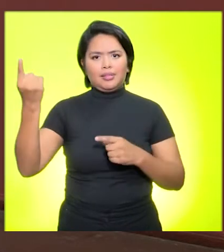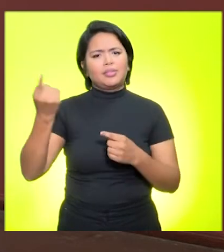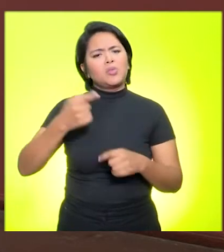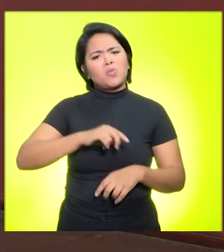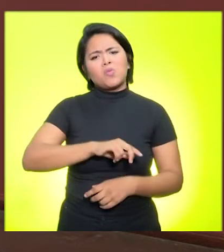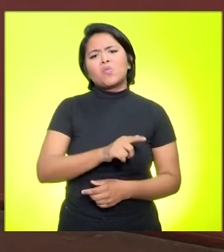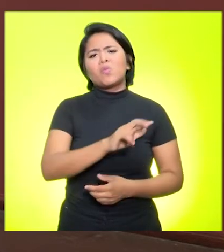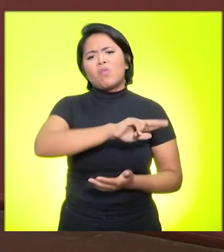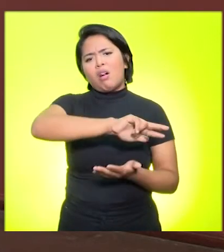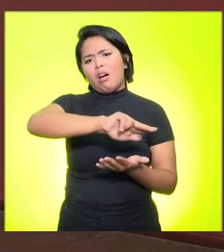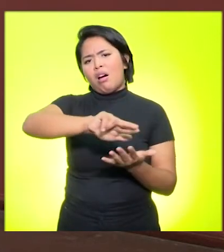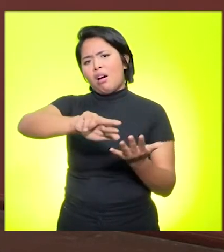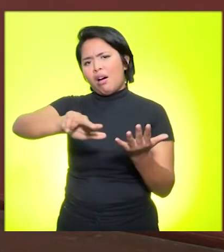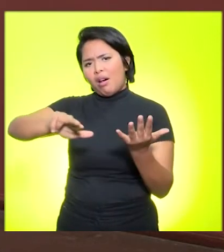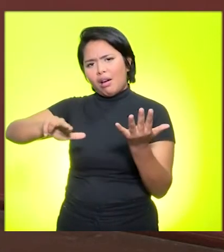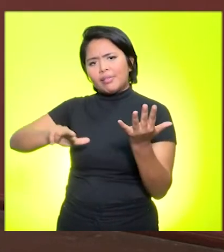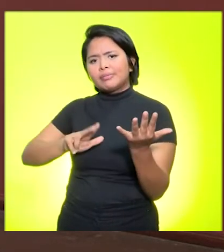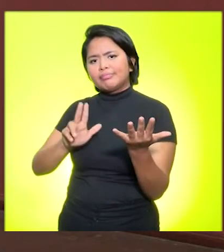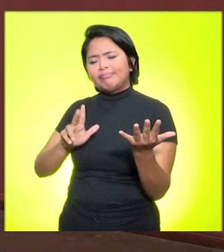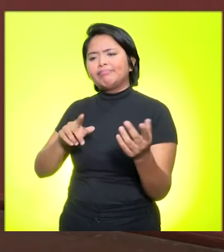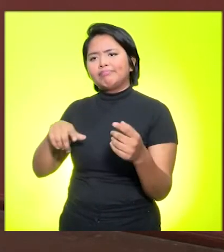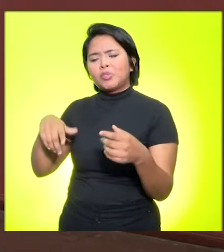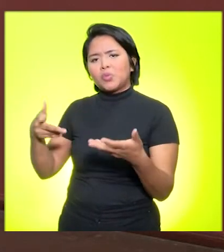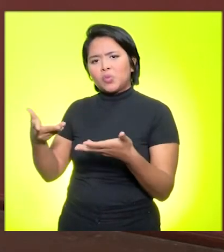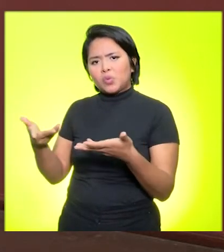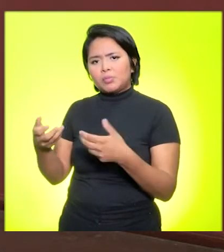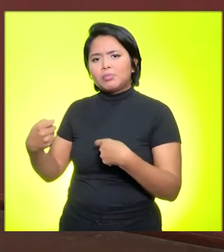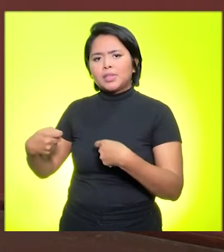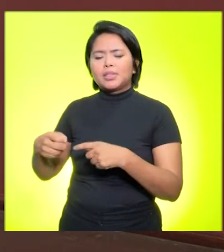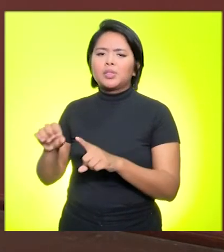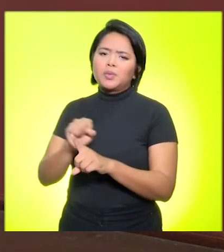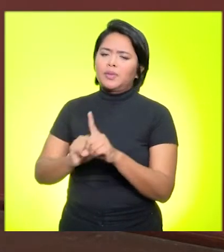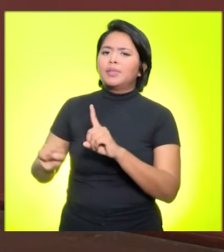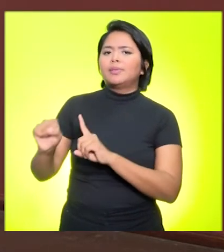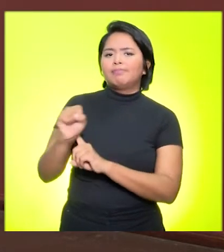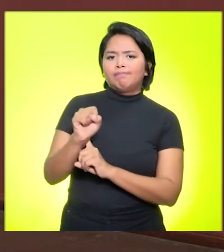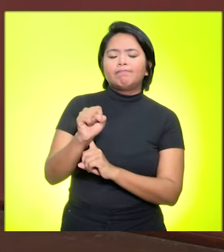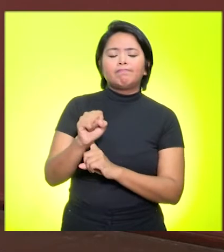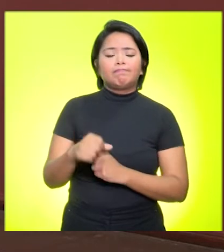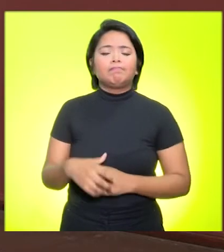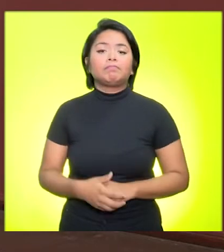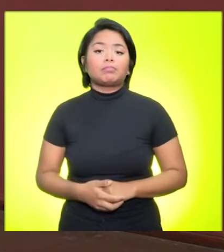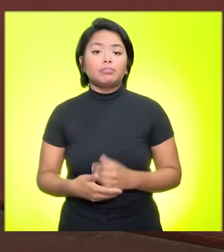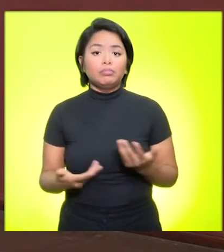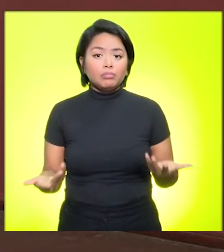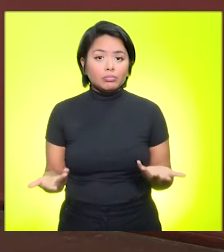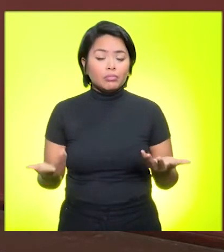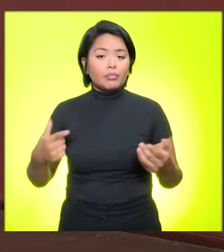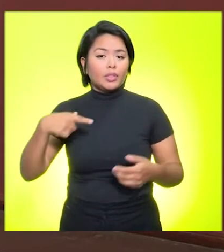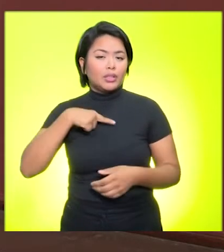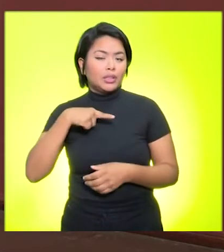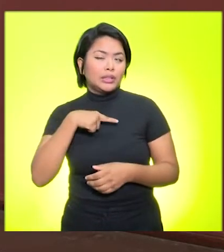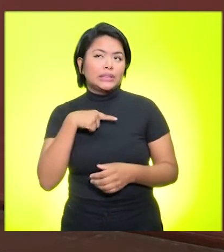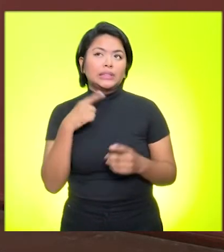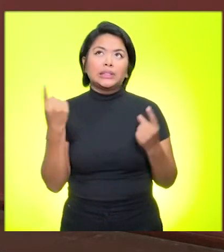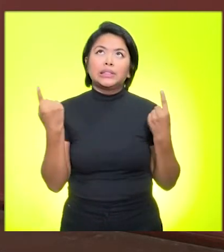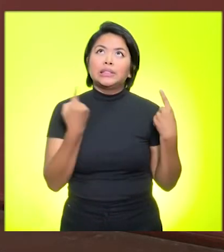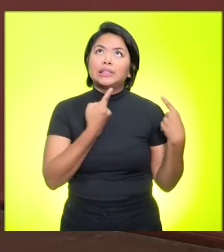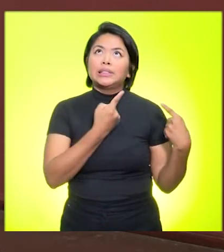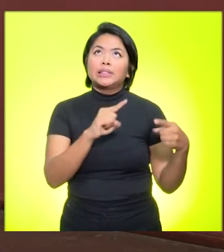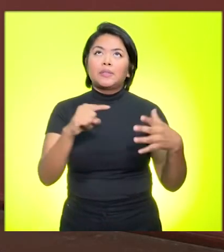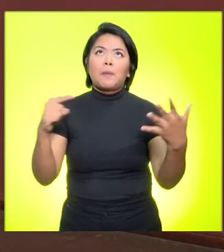que são demandadas na nossa sociedade nos dias atuais. Então, nós temos aí uma série de desafios para